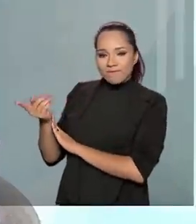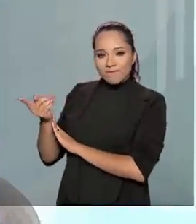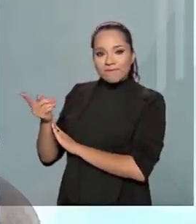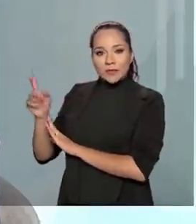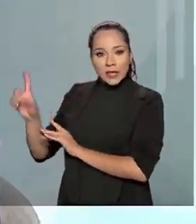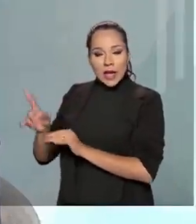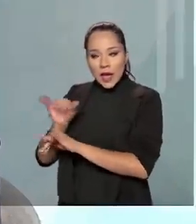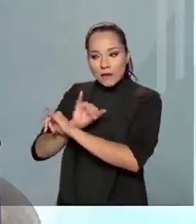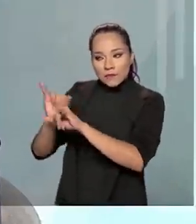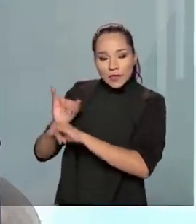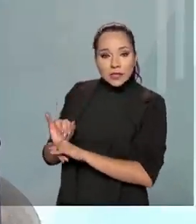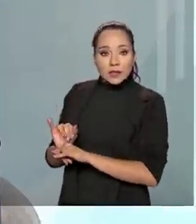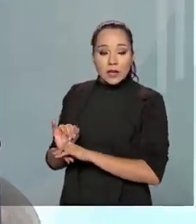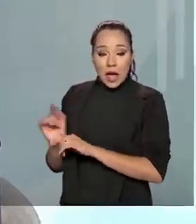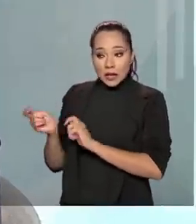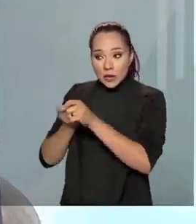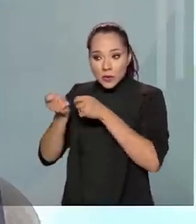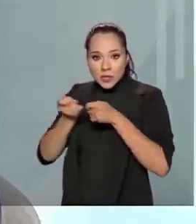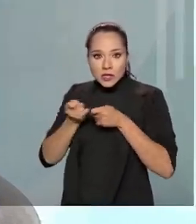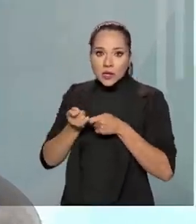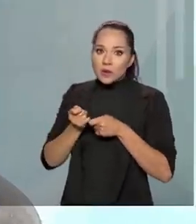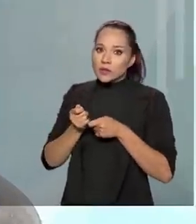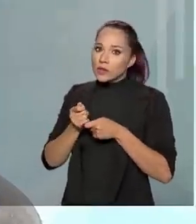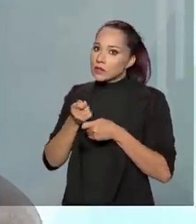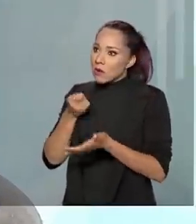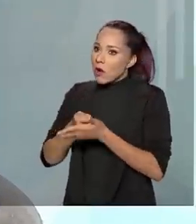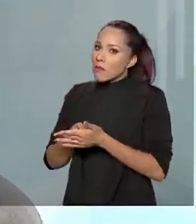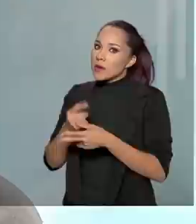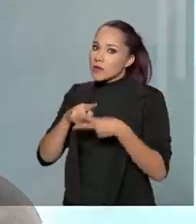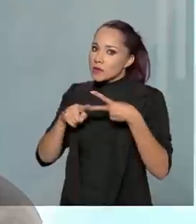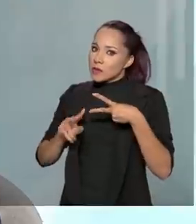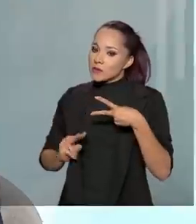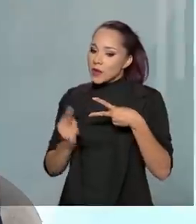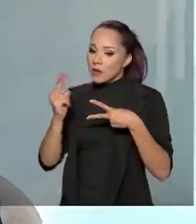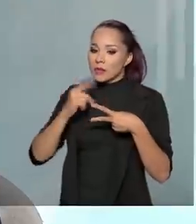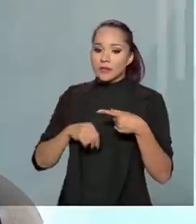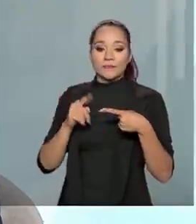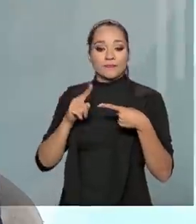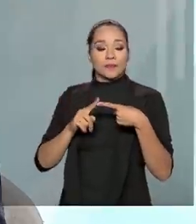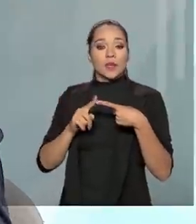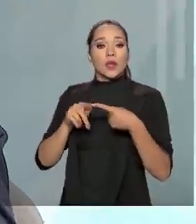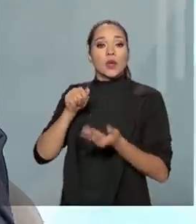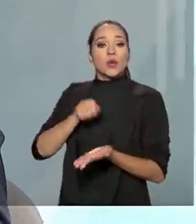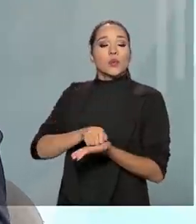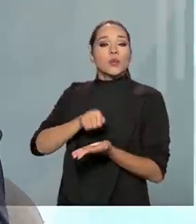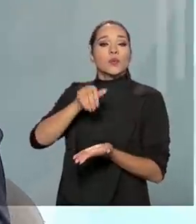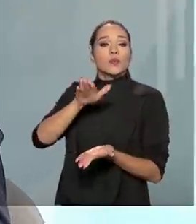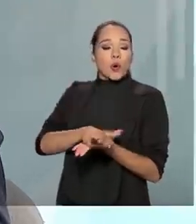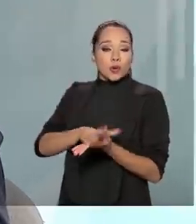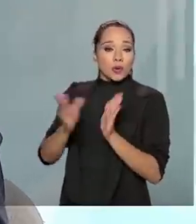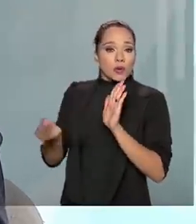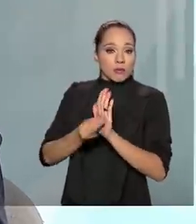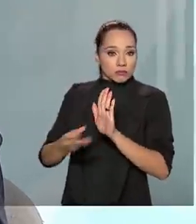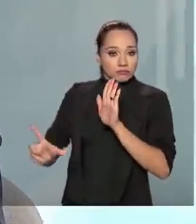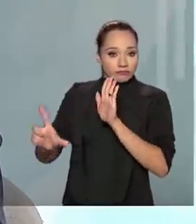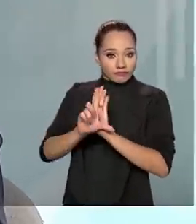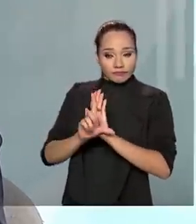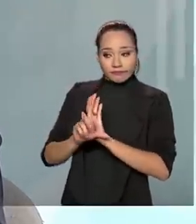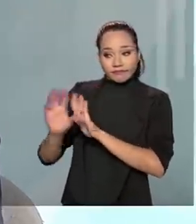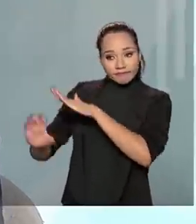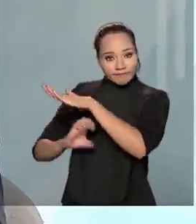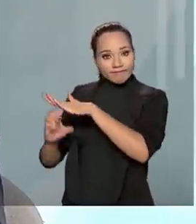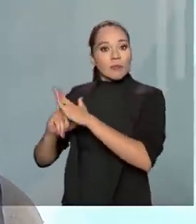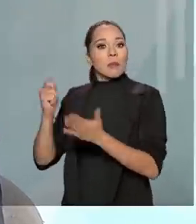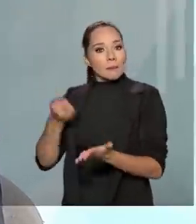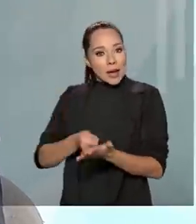claro que durante a negociação nós cobramos dois valores da empresa. um valor de multa, que é o previsto na lei, a empresa paga